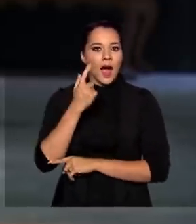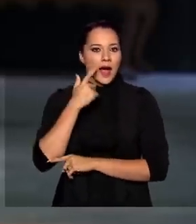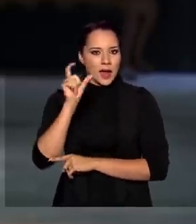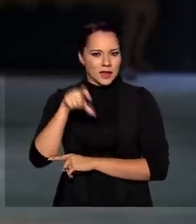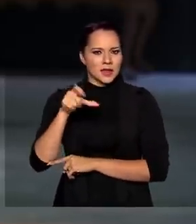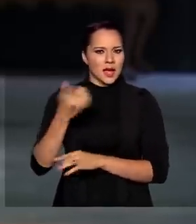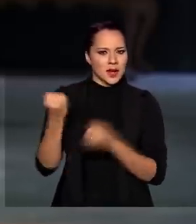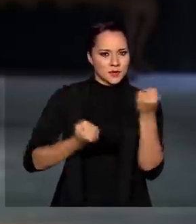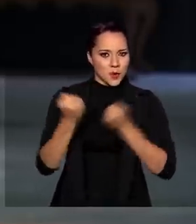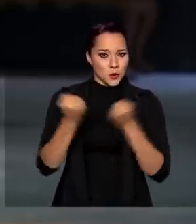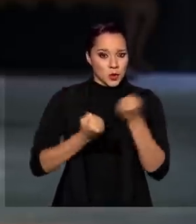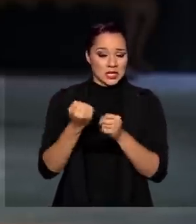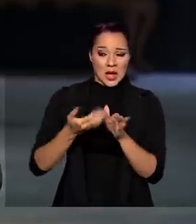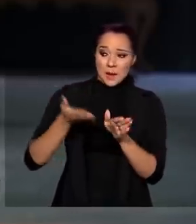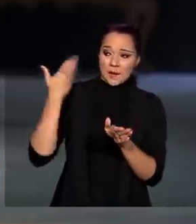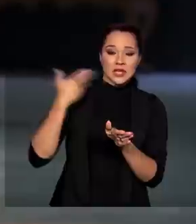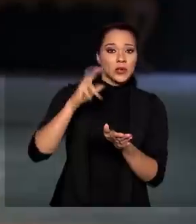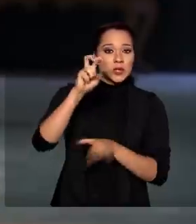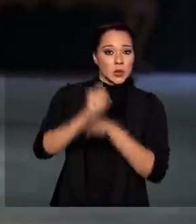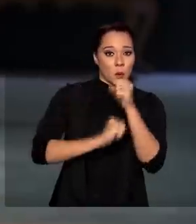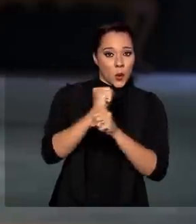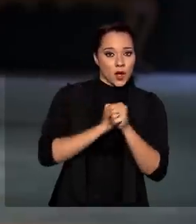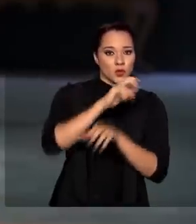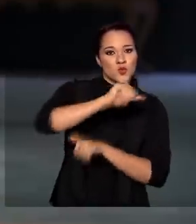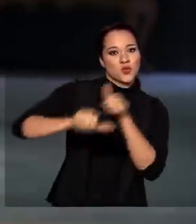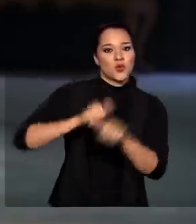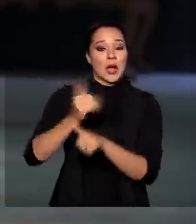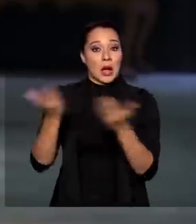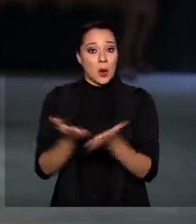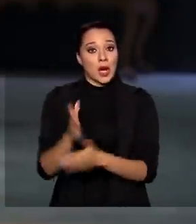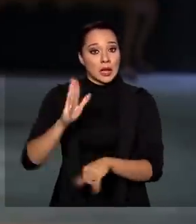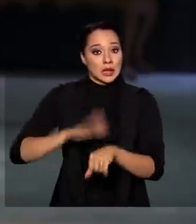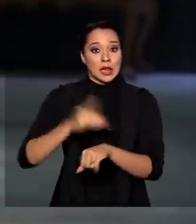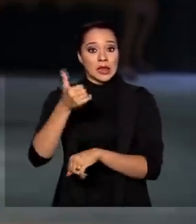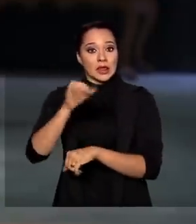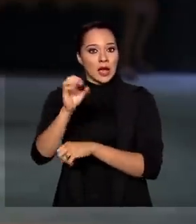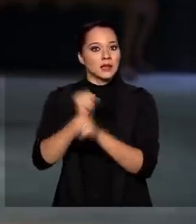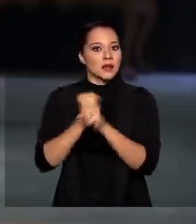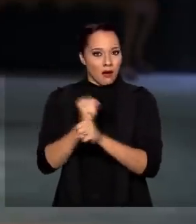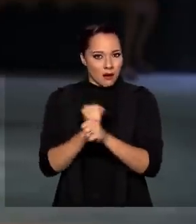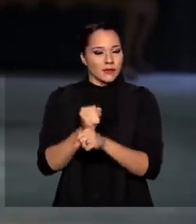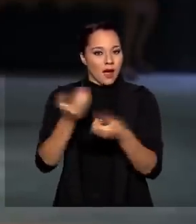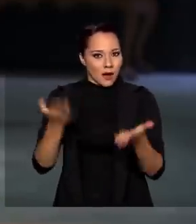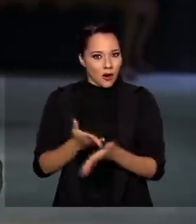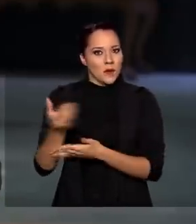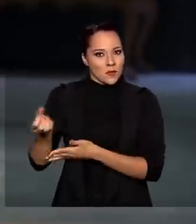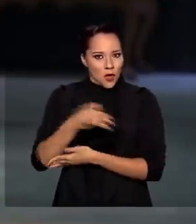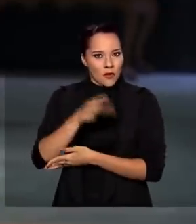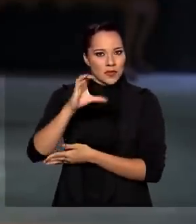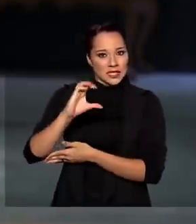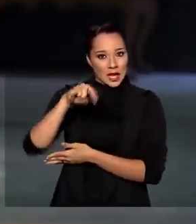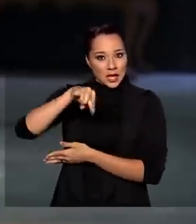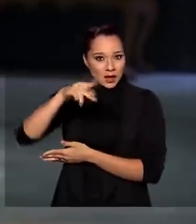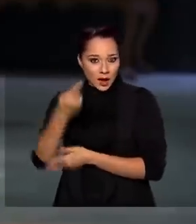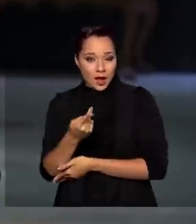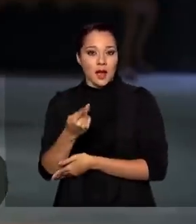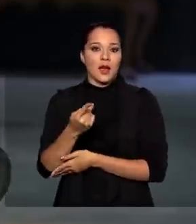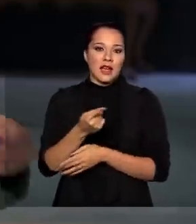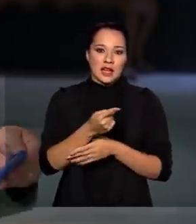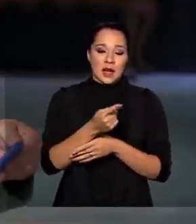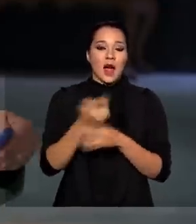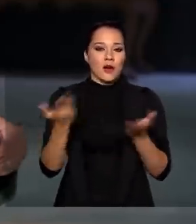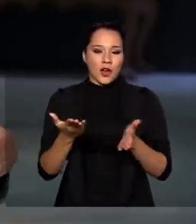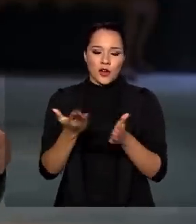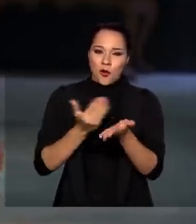Carteira Nacional de Habilitação, que antes era de 5 anos, passa a ser 10 anos. Então, para renovar a Carteira de Habilitação, o período passa a ser de